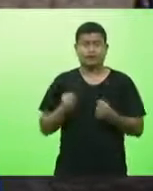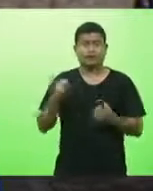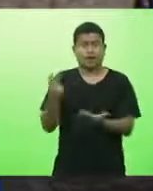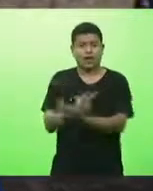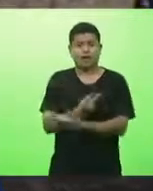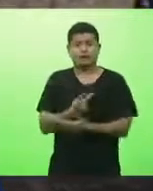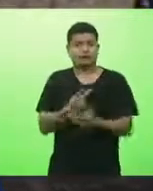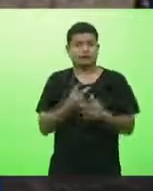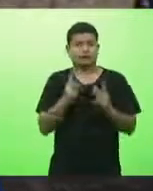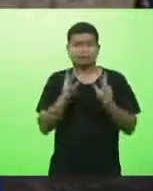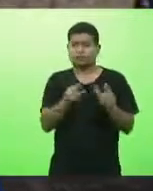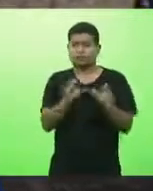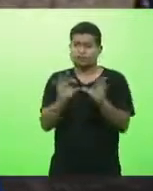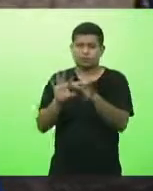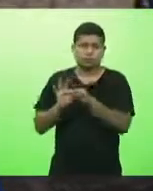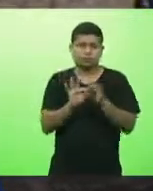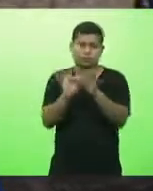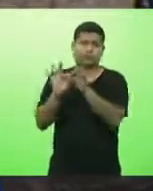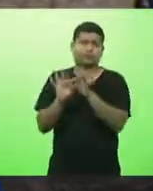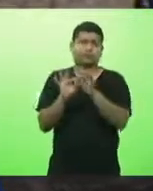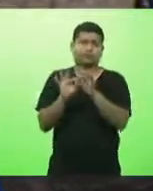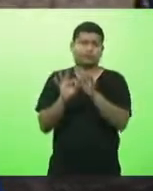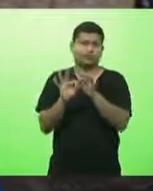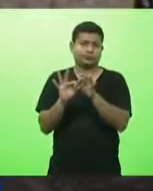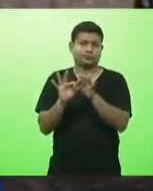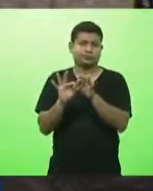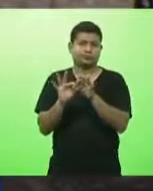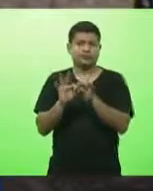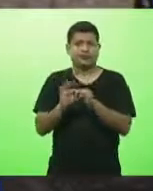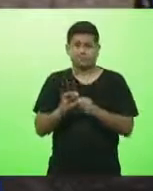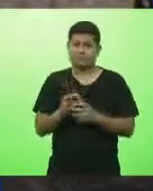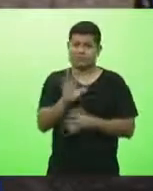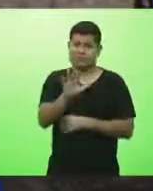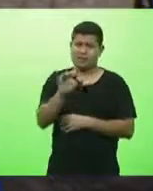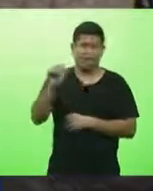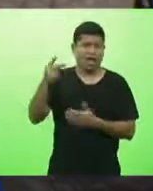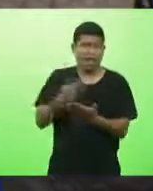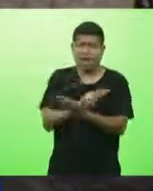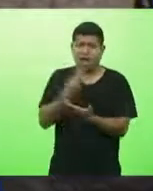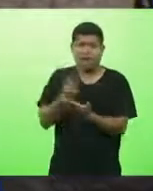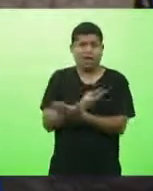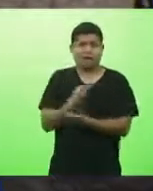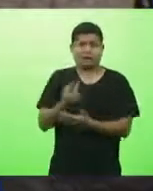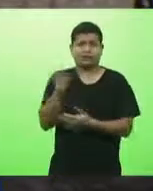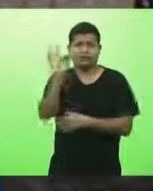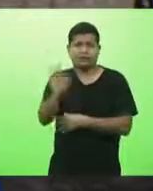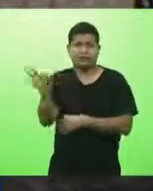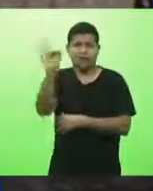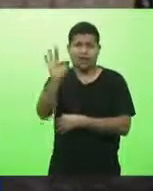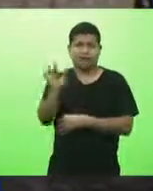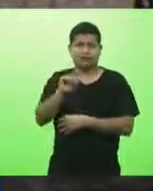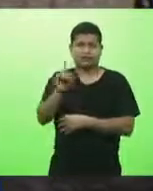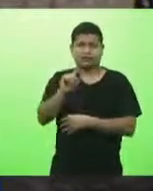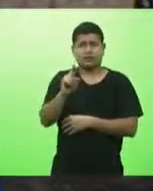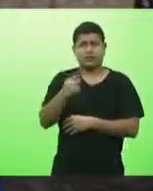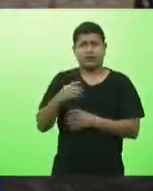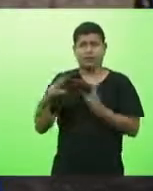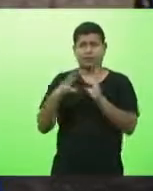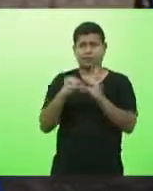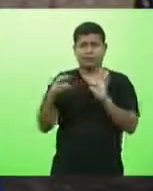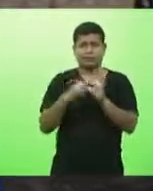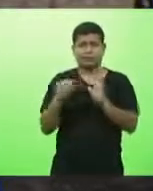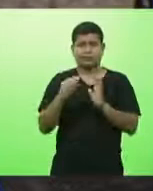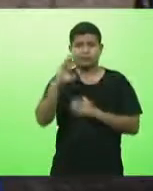todos juntos o que é péssimo isso não é um modelo de federação isso é um modelo de um país unitário o modelo de